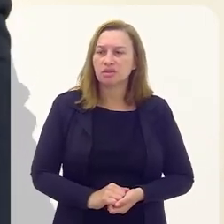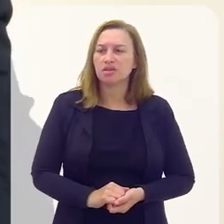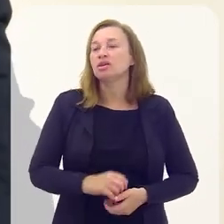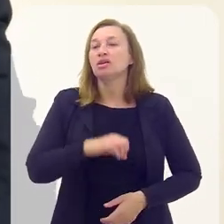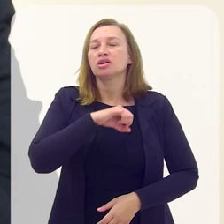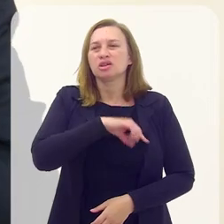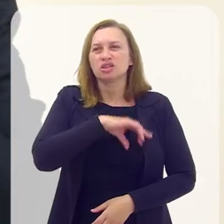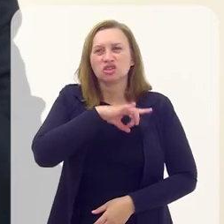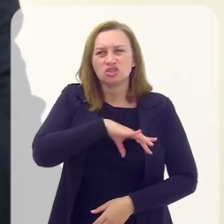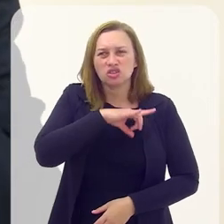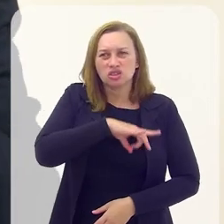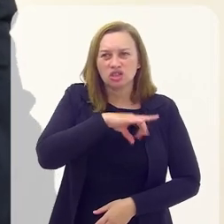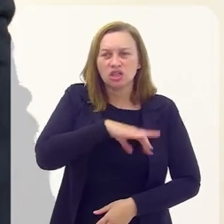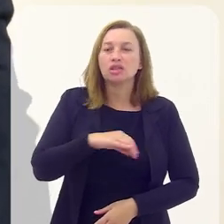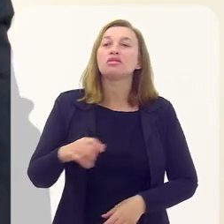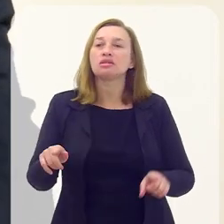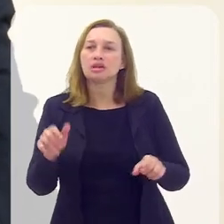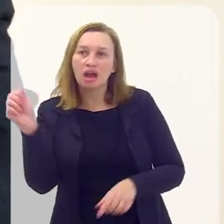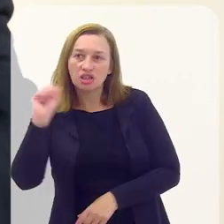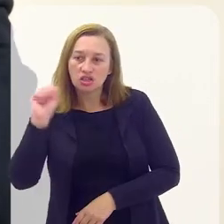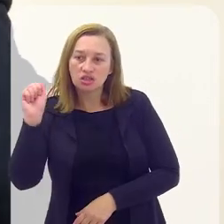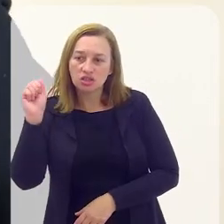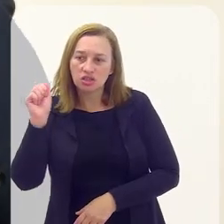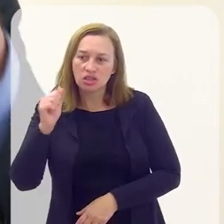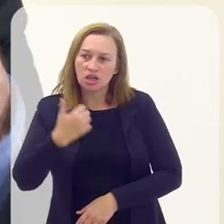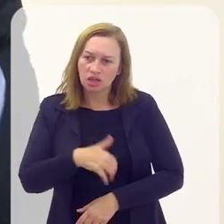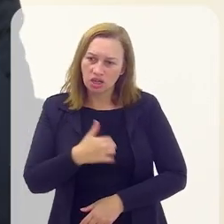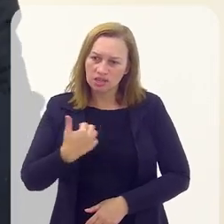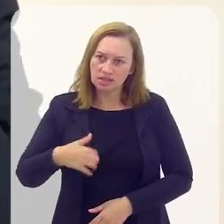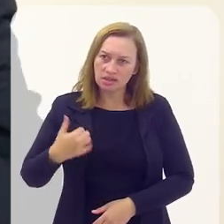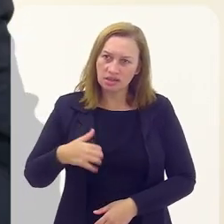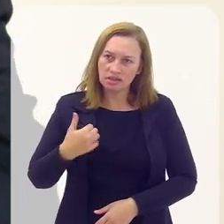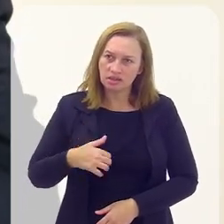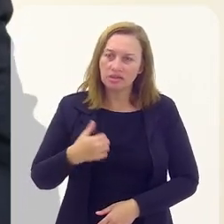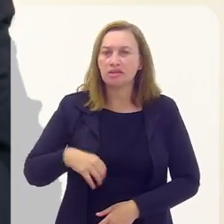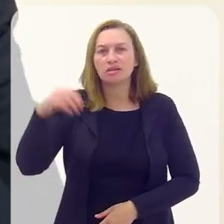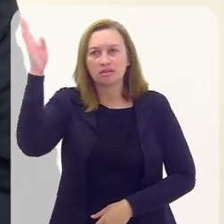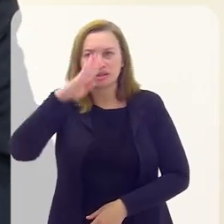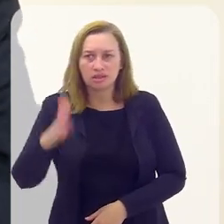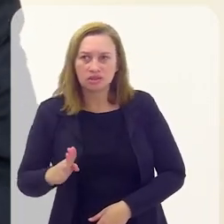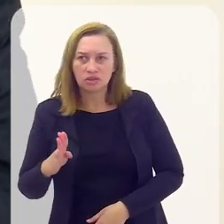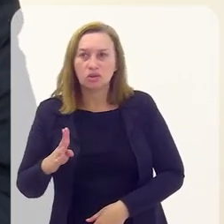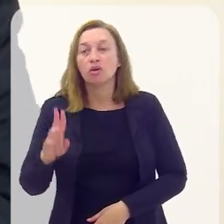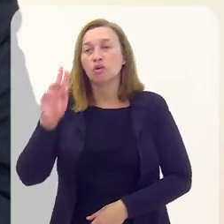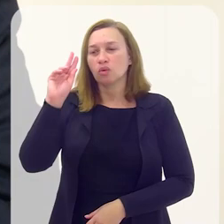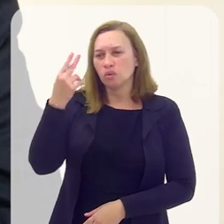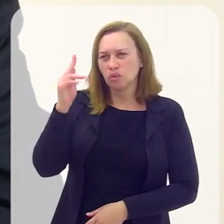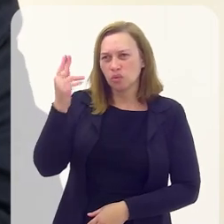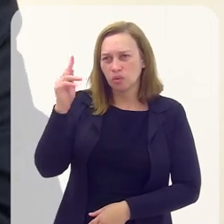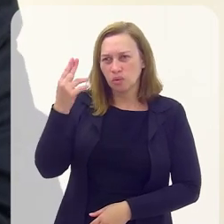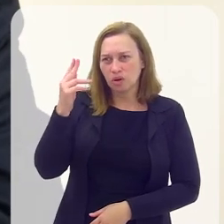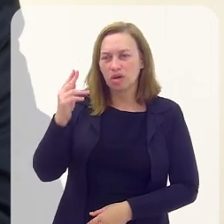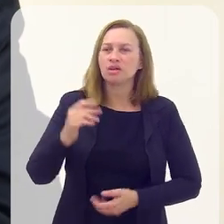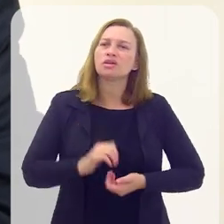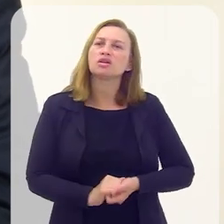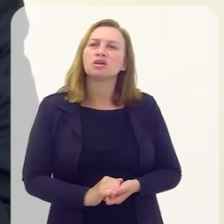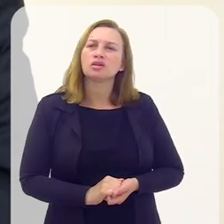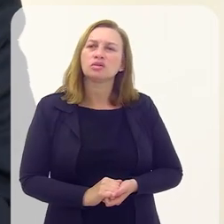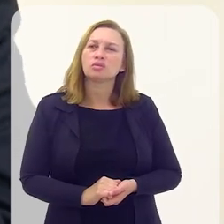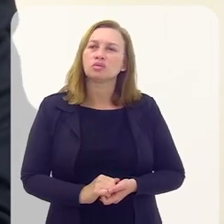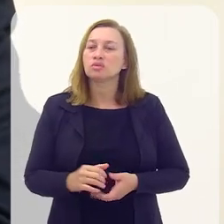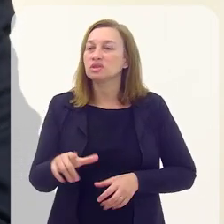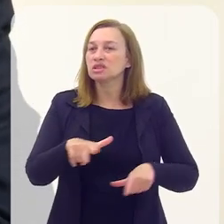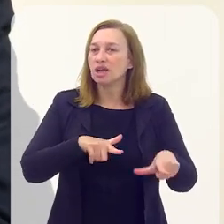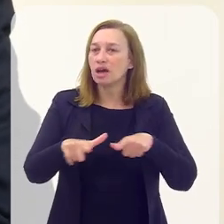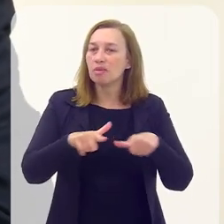no Chile, havia ditadura militar na Argentina, havia ditadura militar no Brasil e no Uruguai. Ou seja, era a chamada